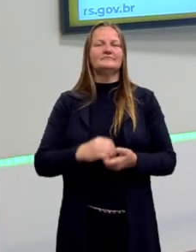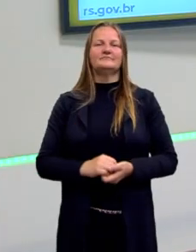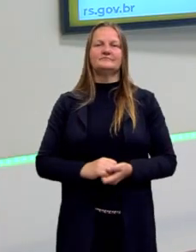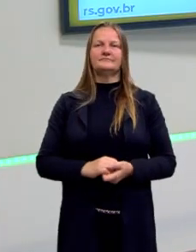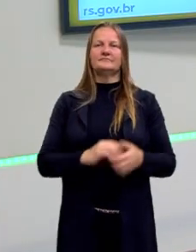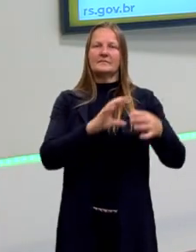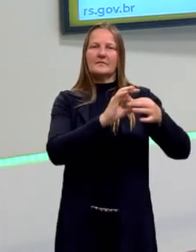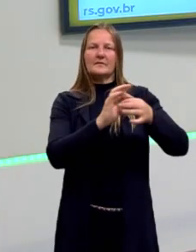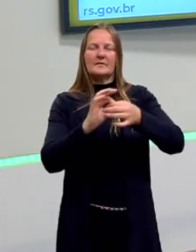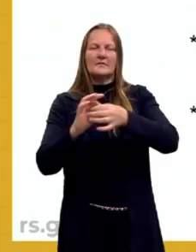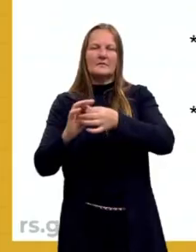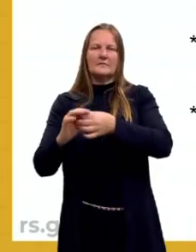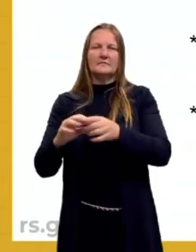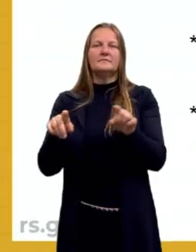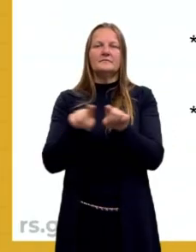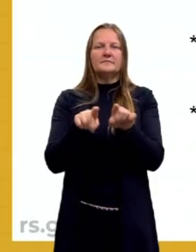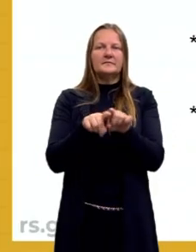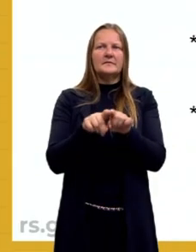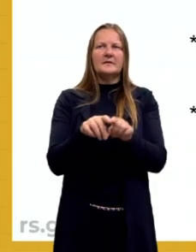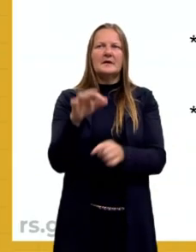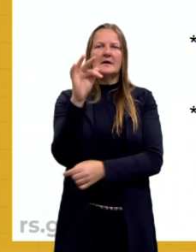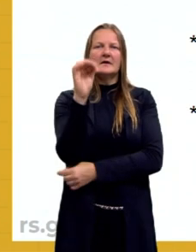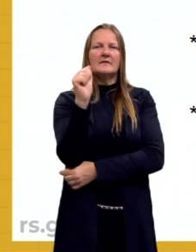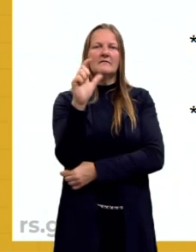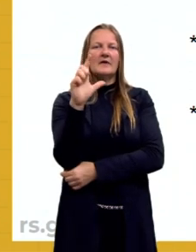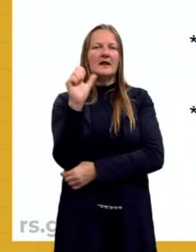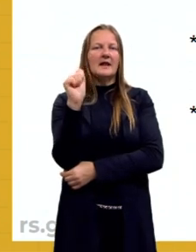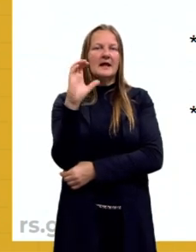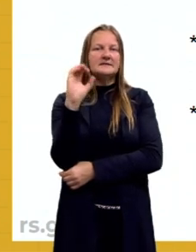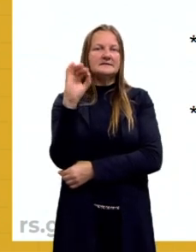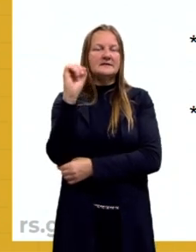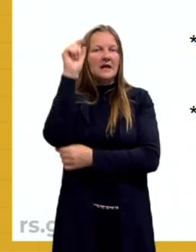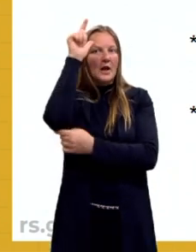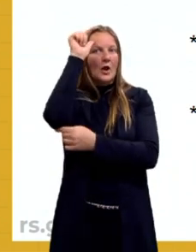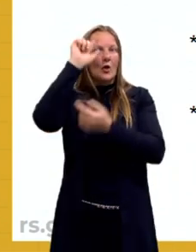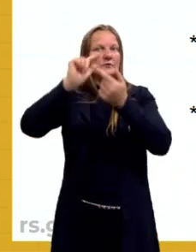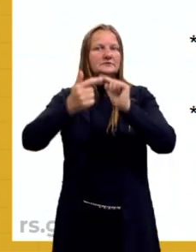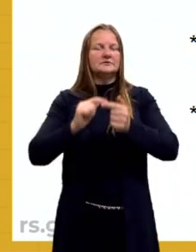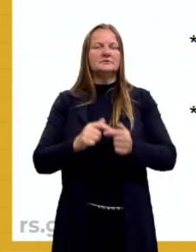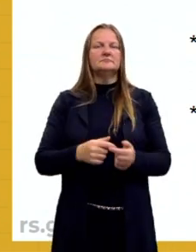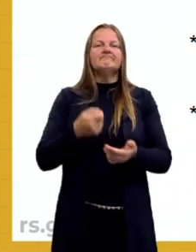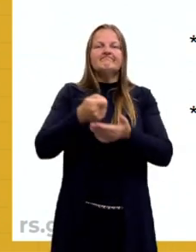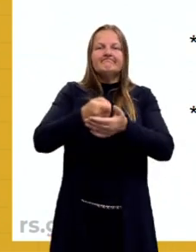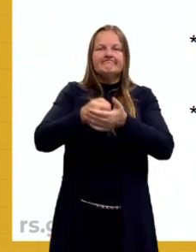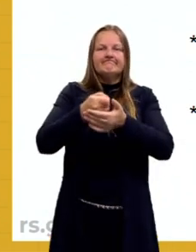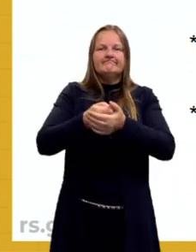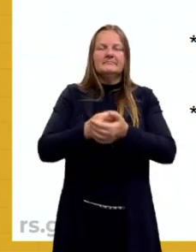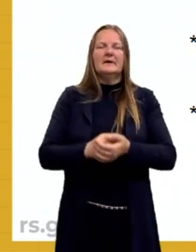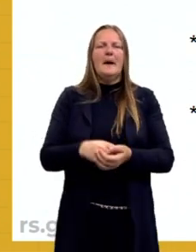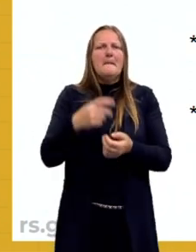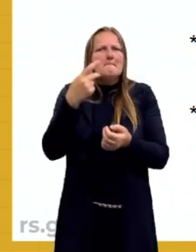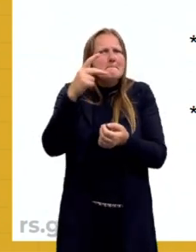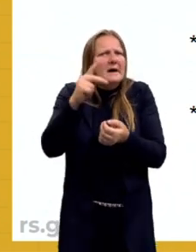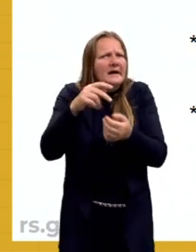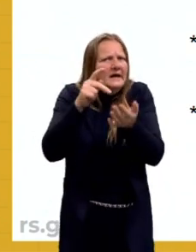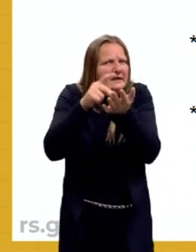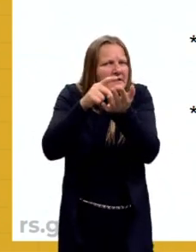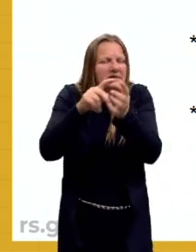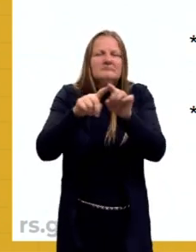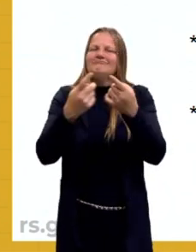Seguindo com as falácias, as falácias lógicas. Uma afirmação que pode parecer verdadeira, mas